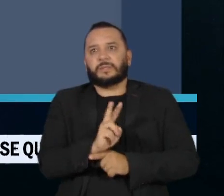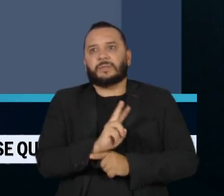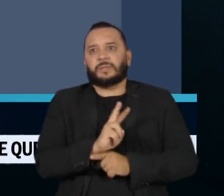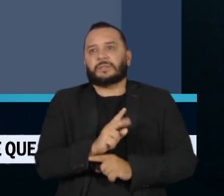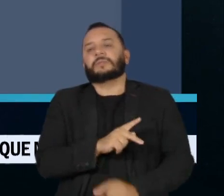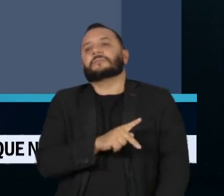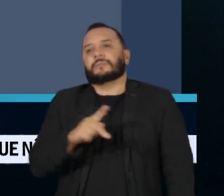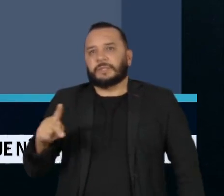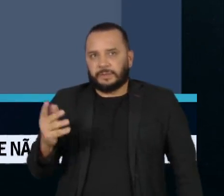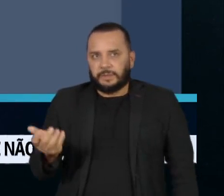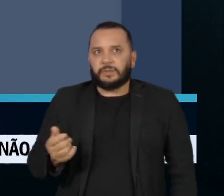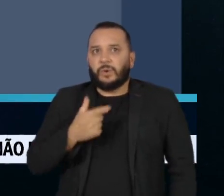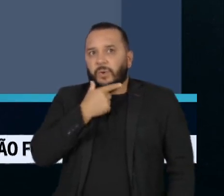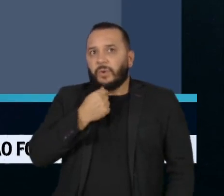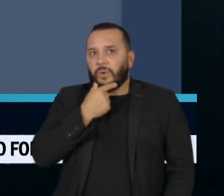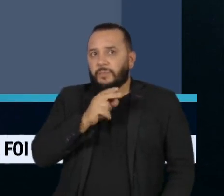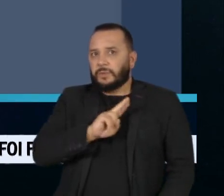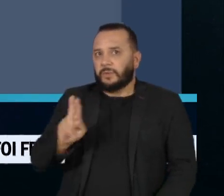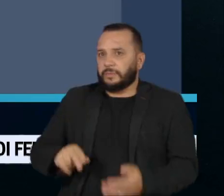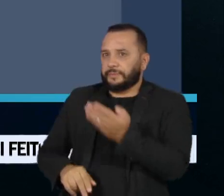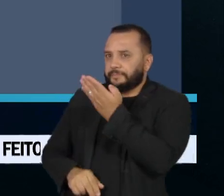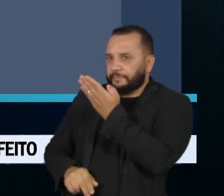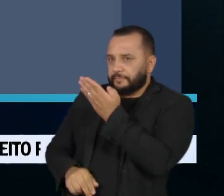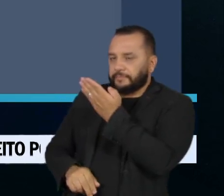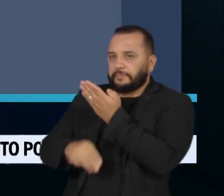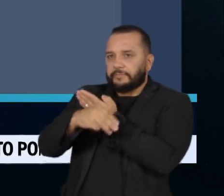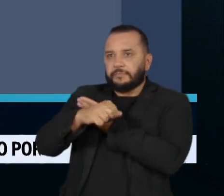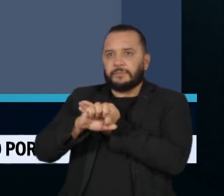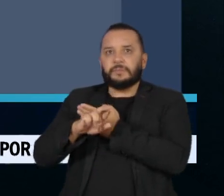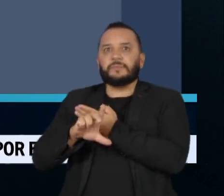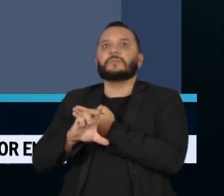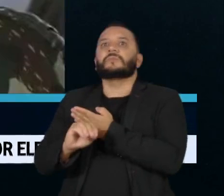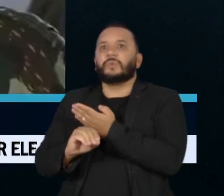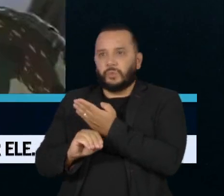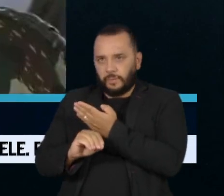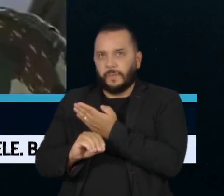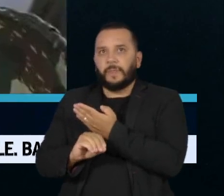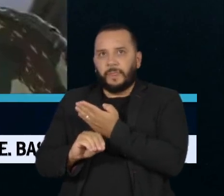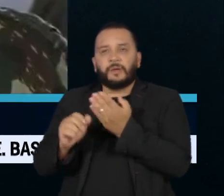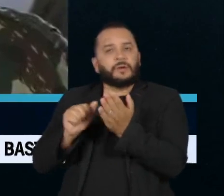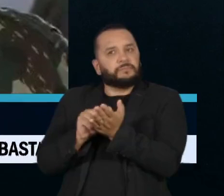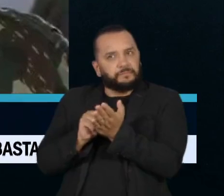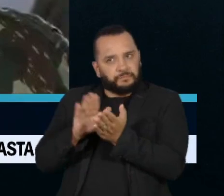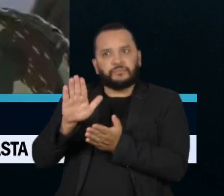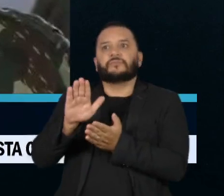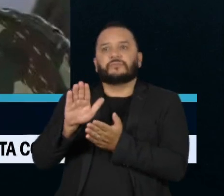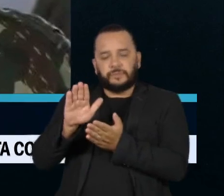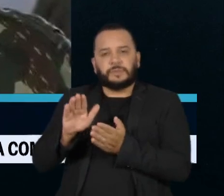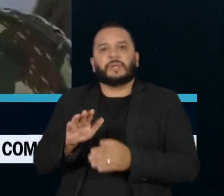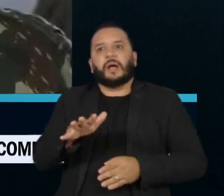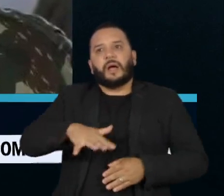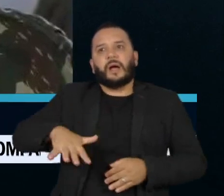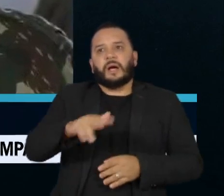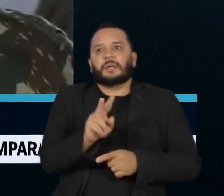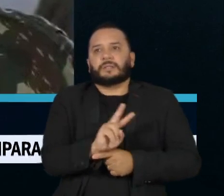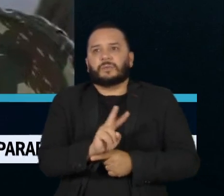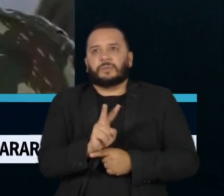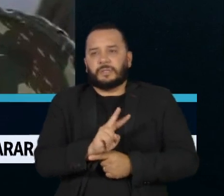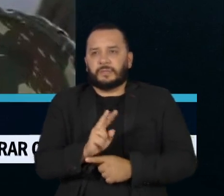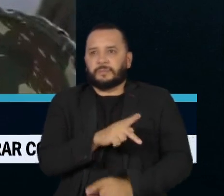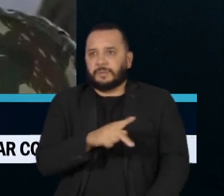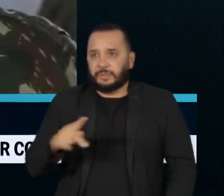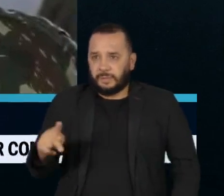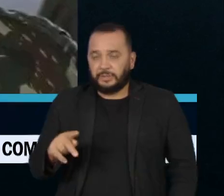presidencial. O tenente-coronel Marcelo Ustra da Silva Soares foi excluído do Gabinete de Segurança Institucional,